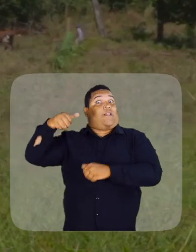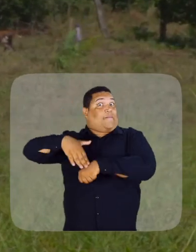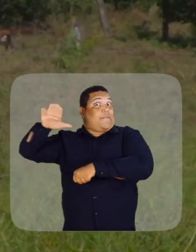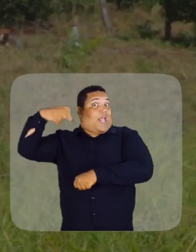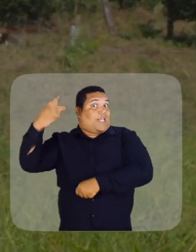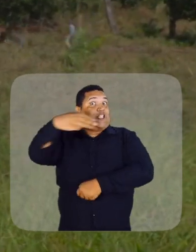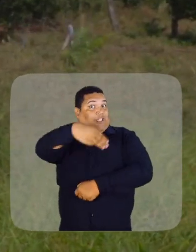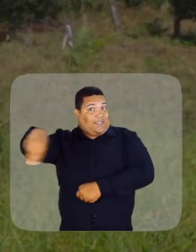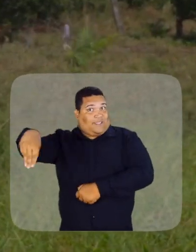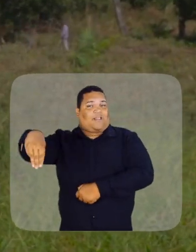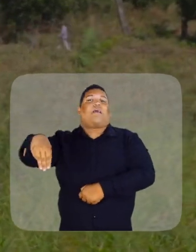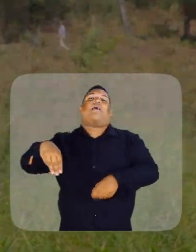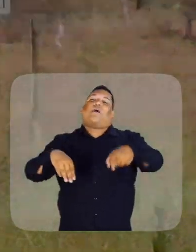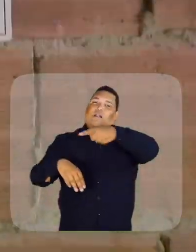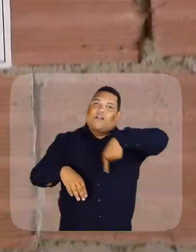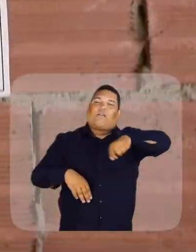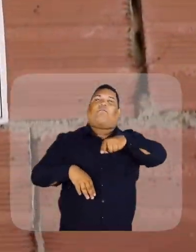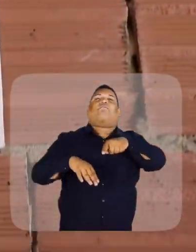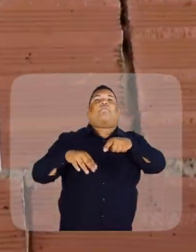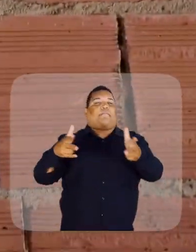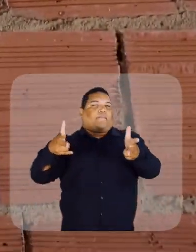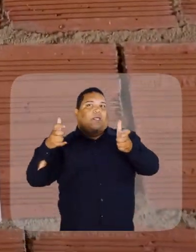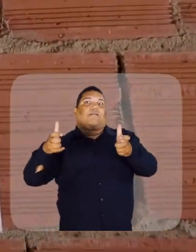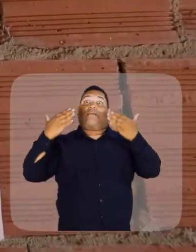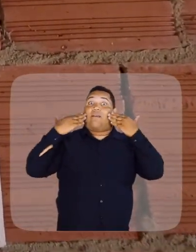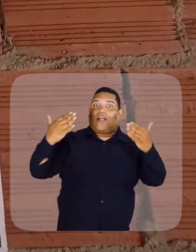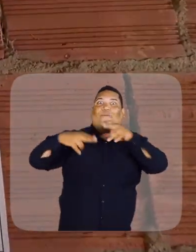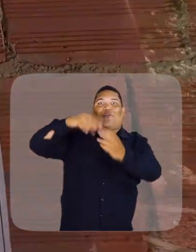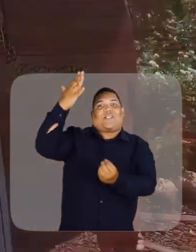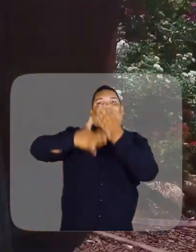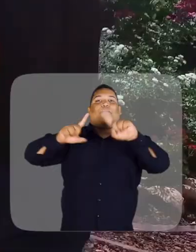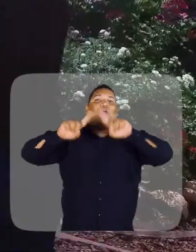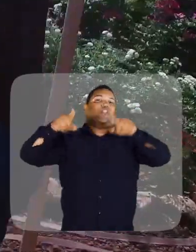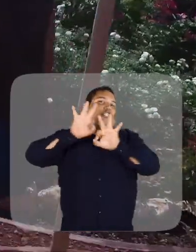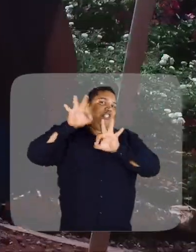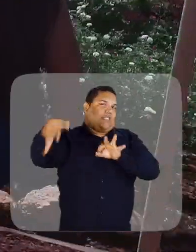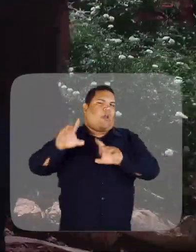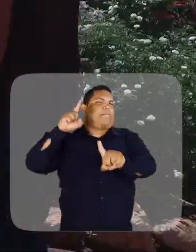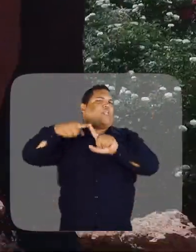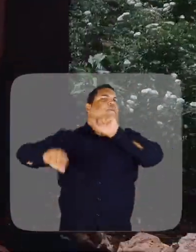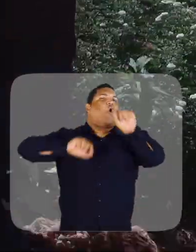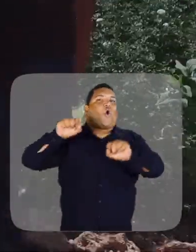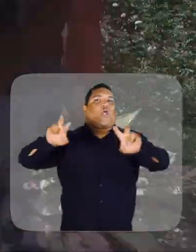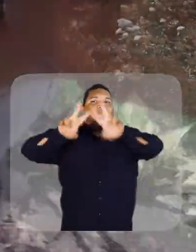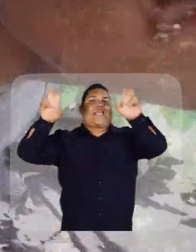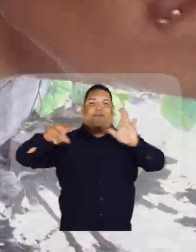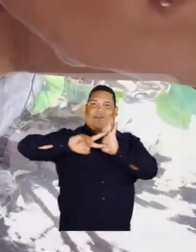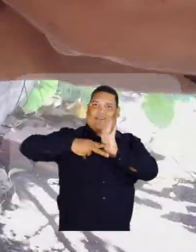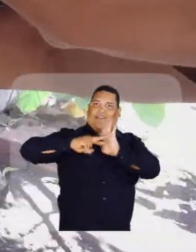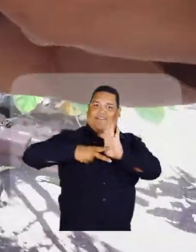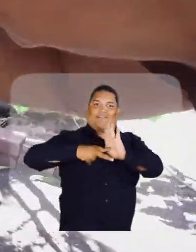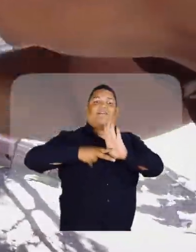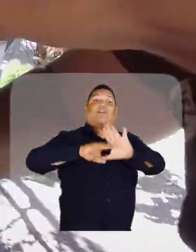da maior bacia leiteira do estado. Foi com base nessa realidade que surgiu o projeto de extensão com o objetivo